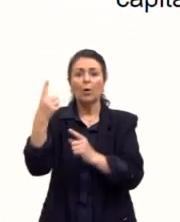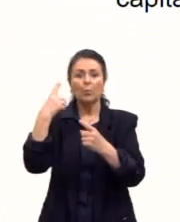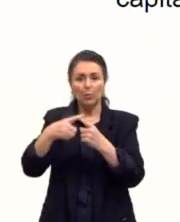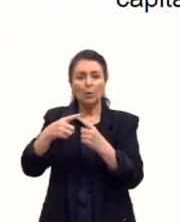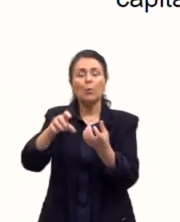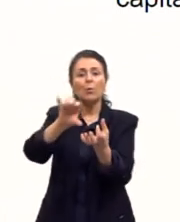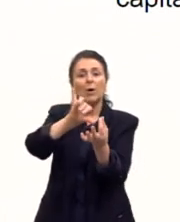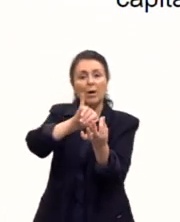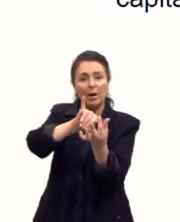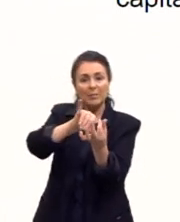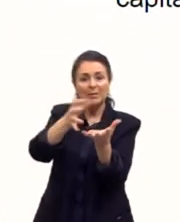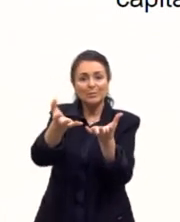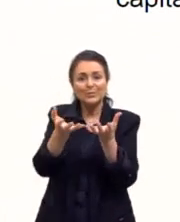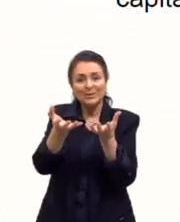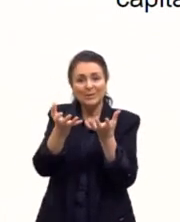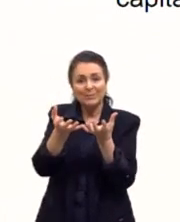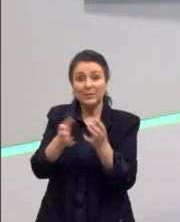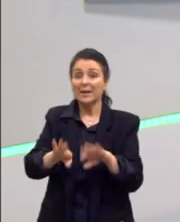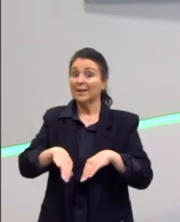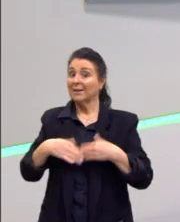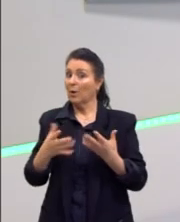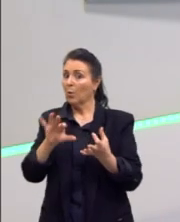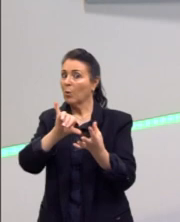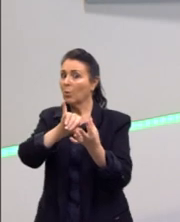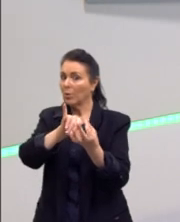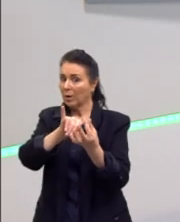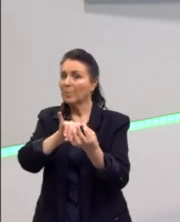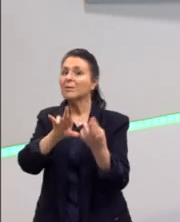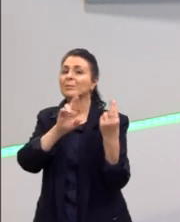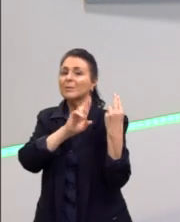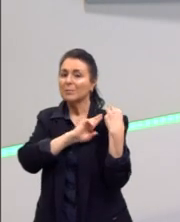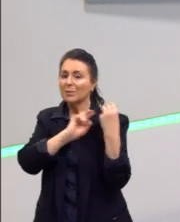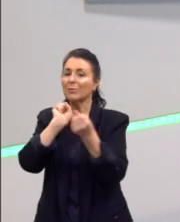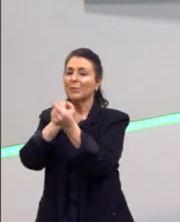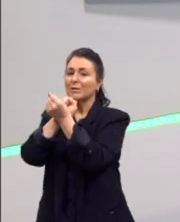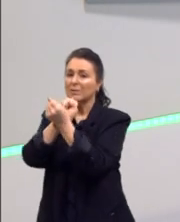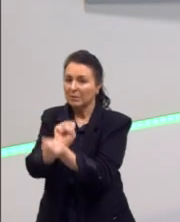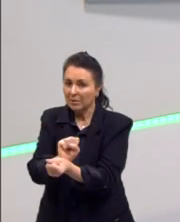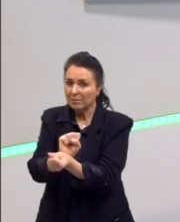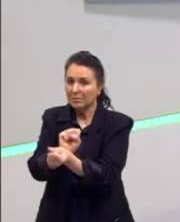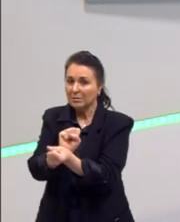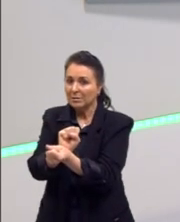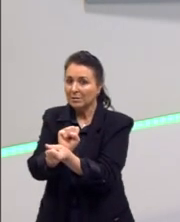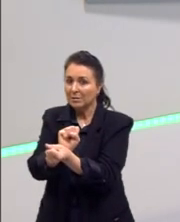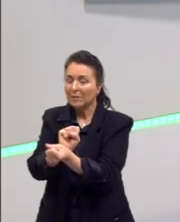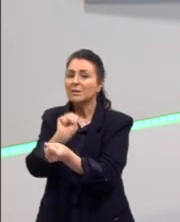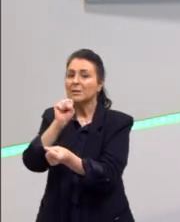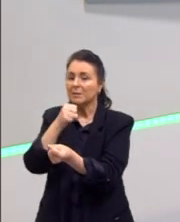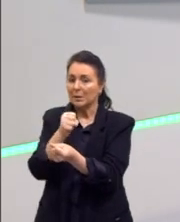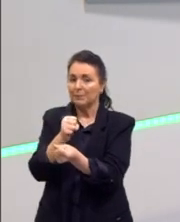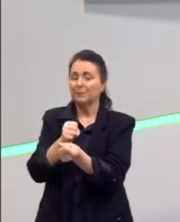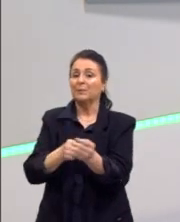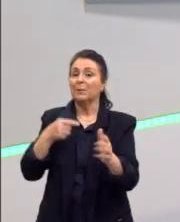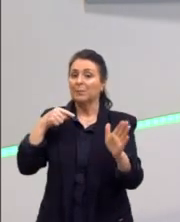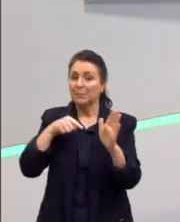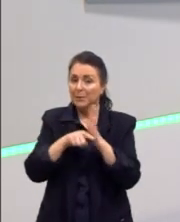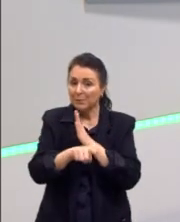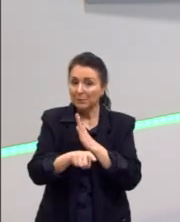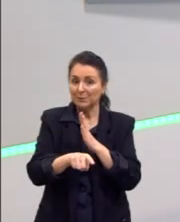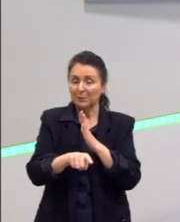capitalismo. Então, ele está dizendo que o capitalismo foi responsável pela escravidão, sim. E vamos para as alternativas.